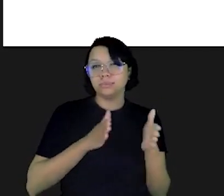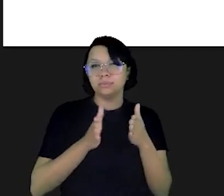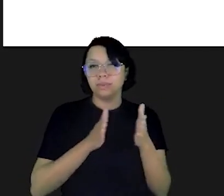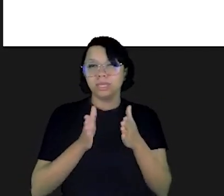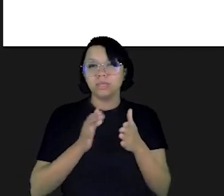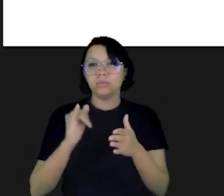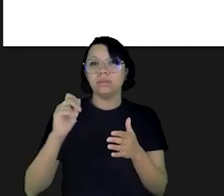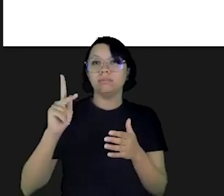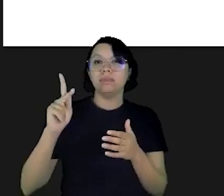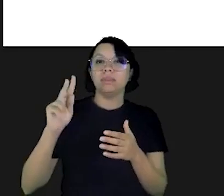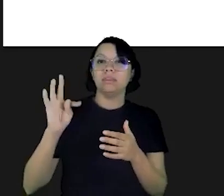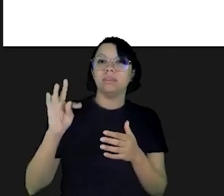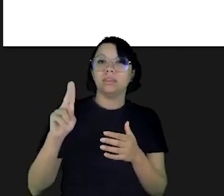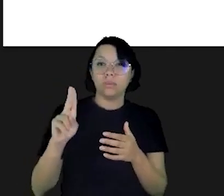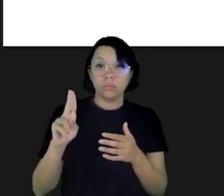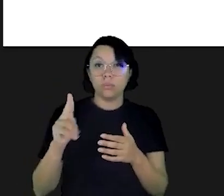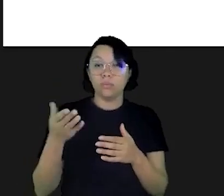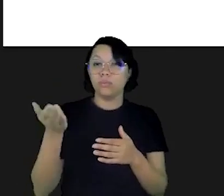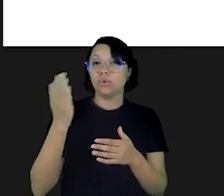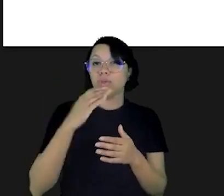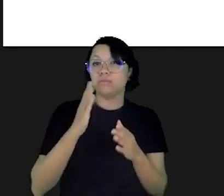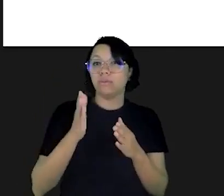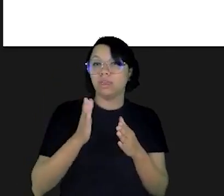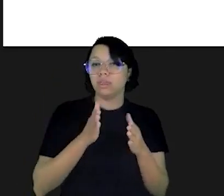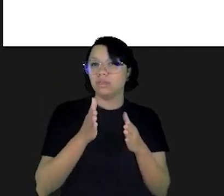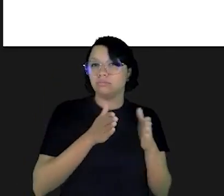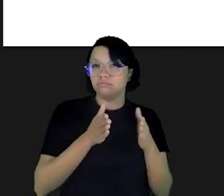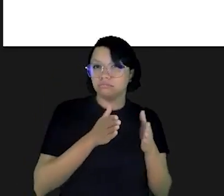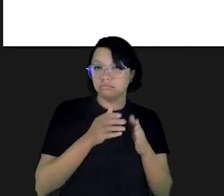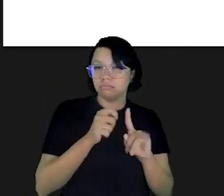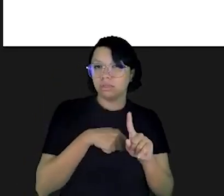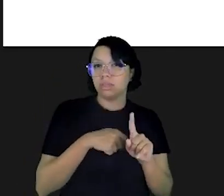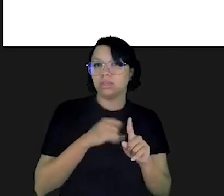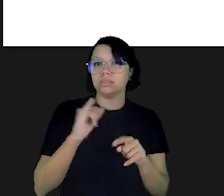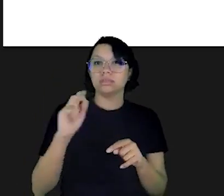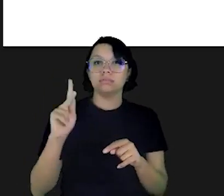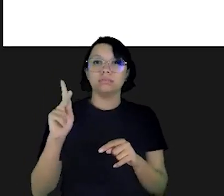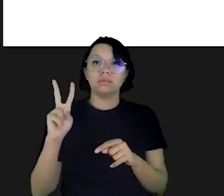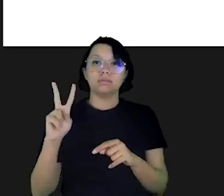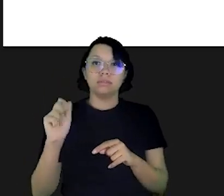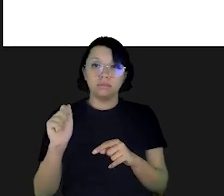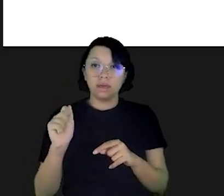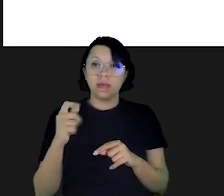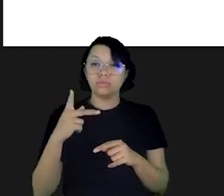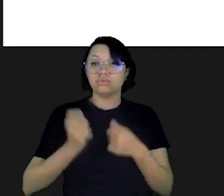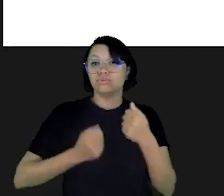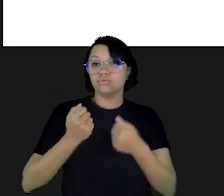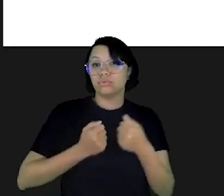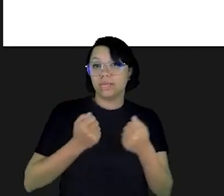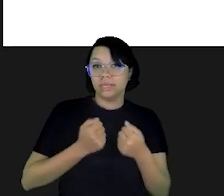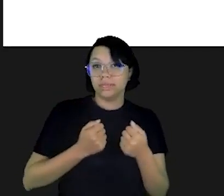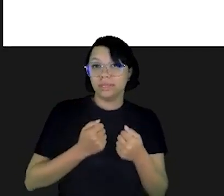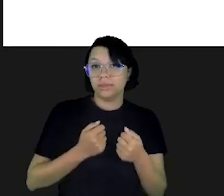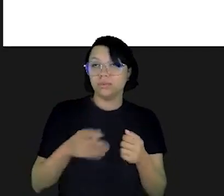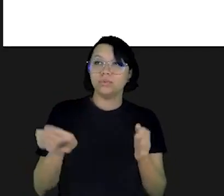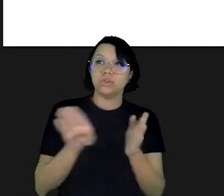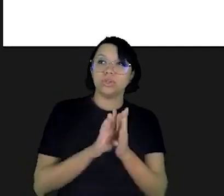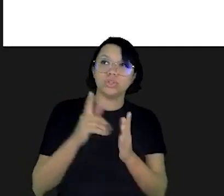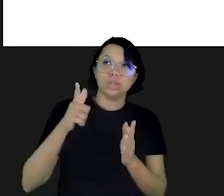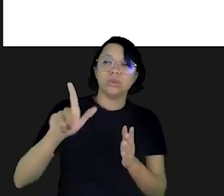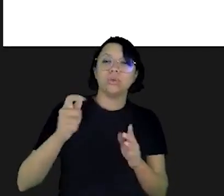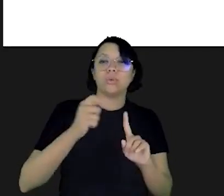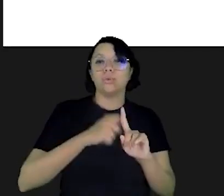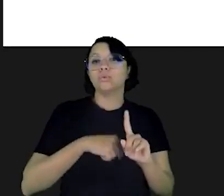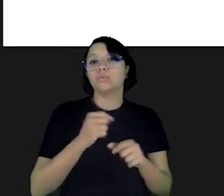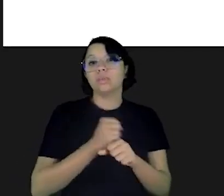todas aquelas despesas sazonais IPTU que vai vir ali no determinado mês do ano o IPVA sobre o seu